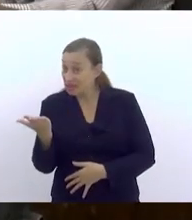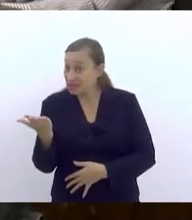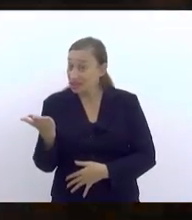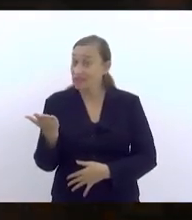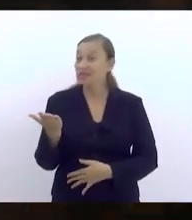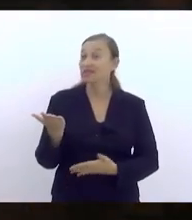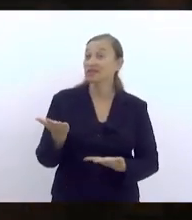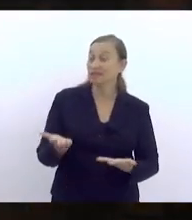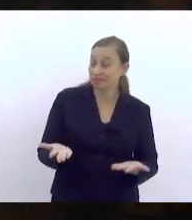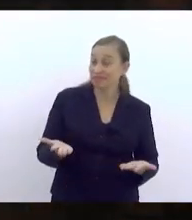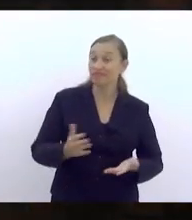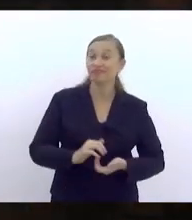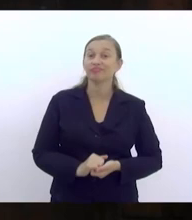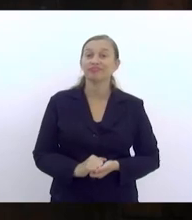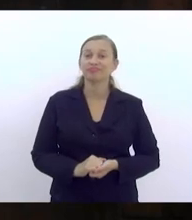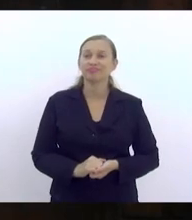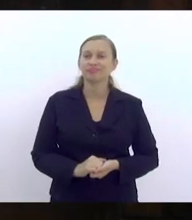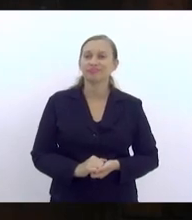também são